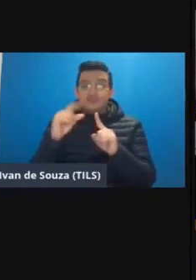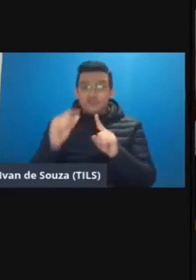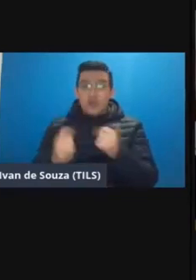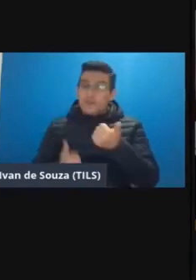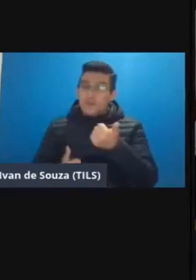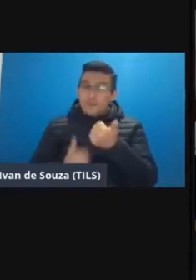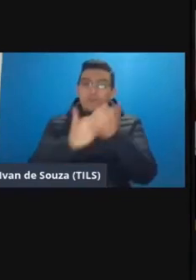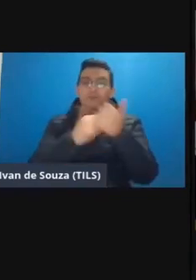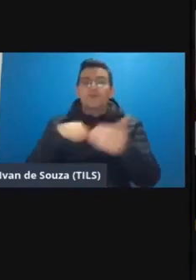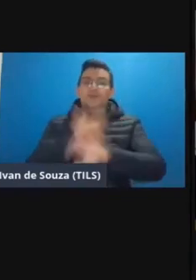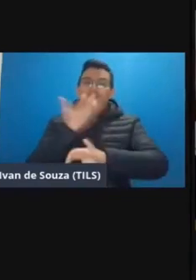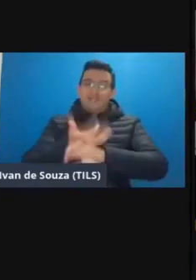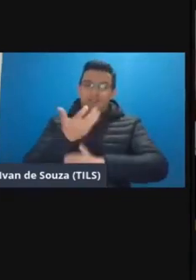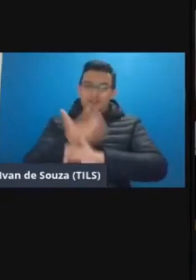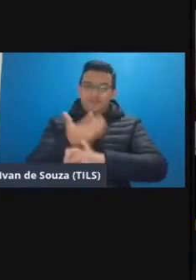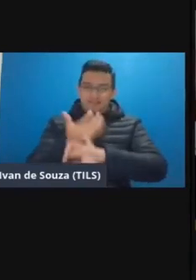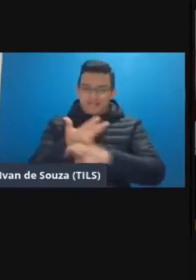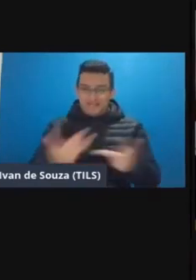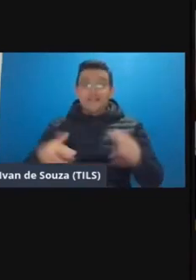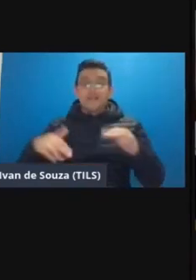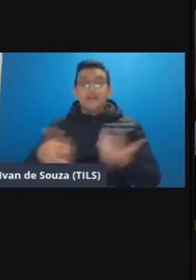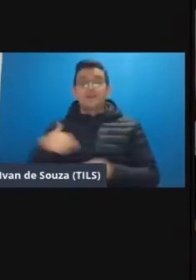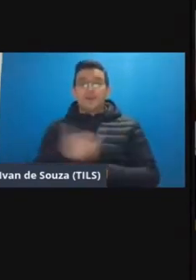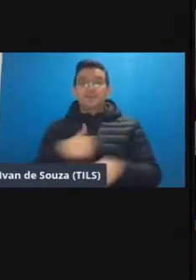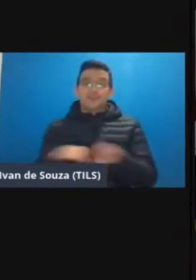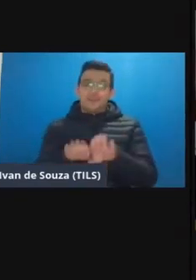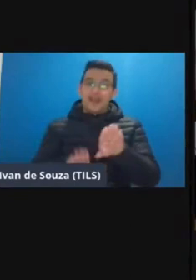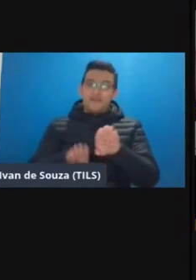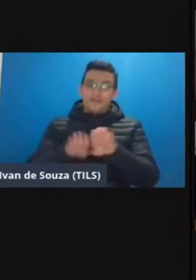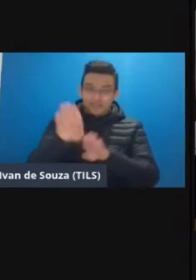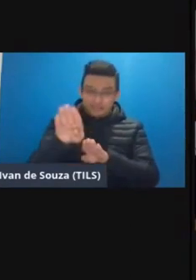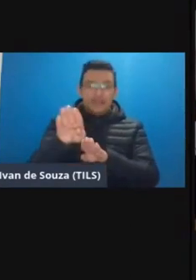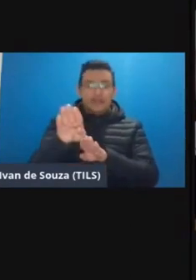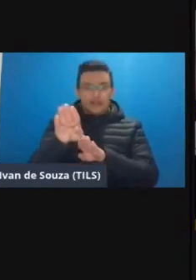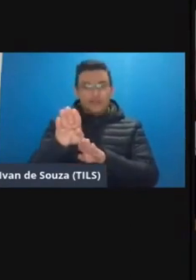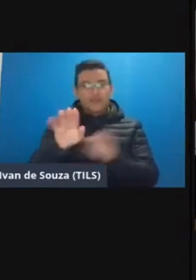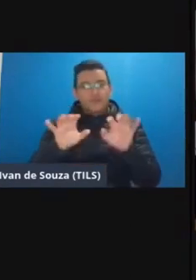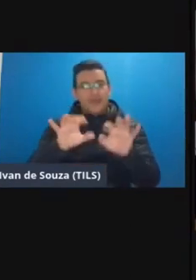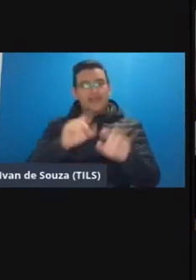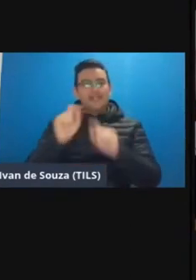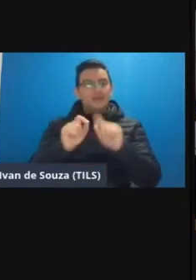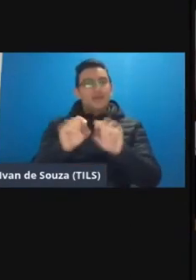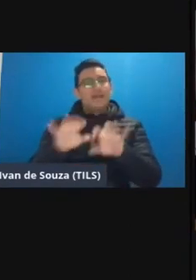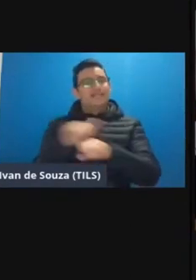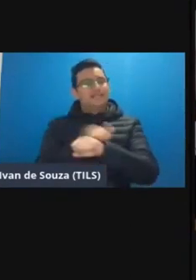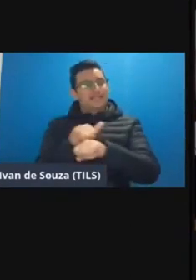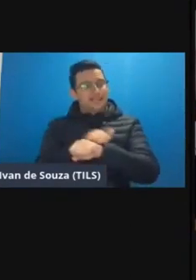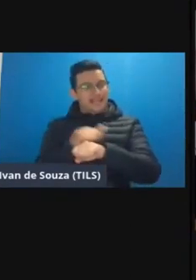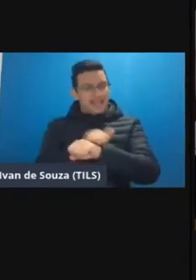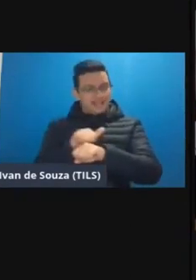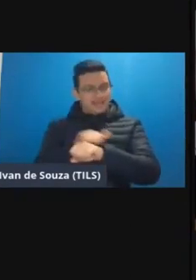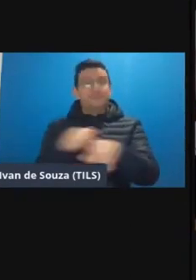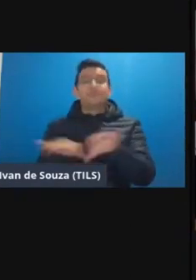apoio às nossas disciplinas então nós também avançamos é para esse para essa estratégia